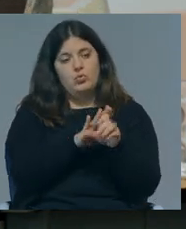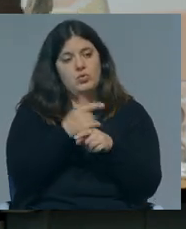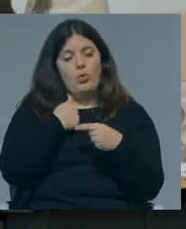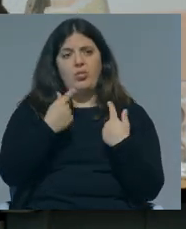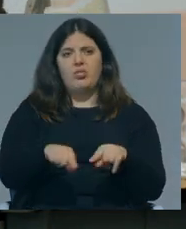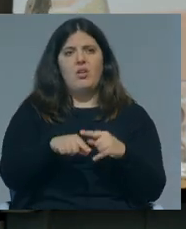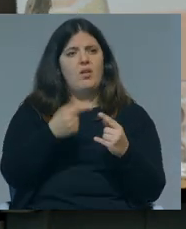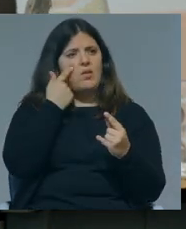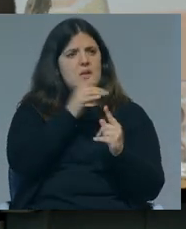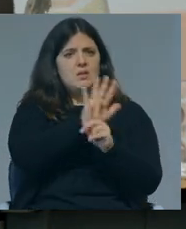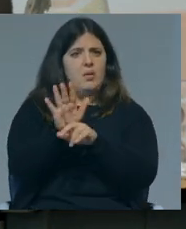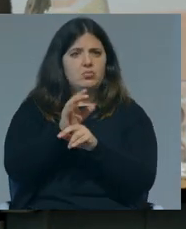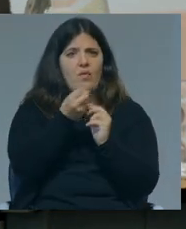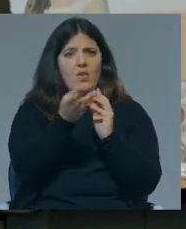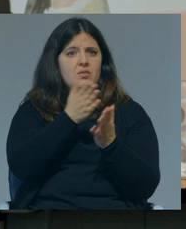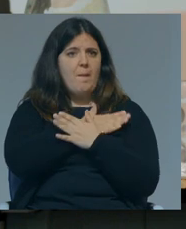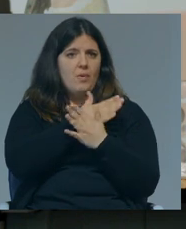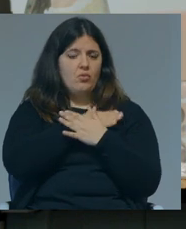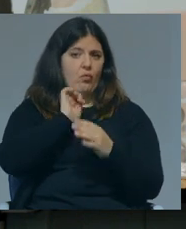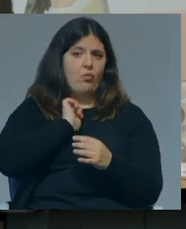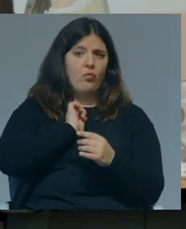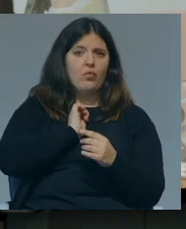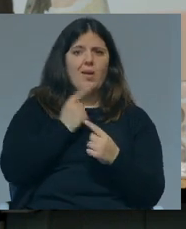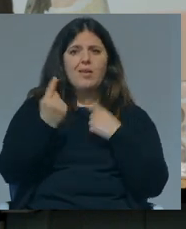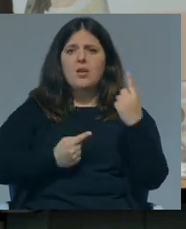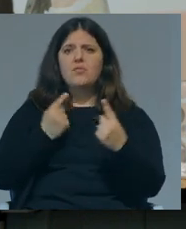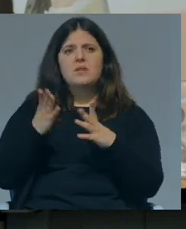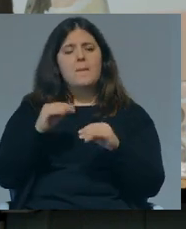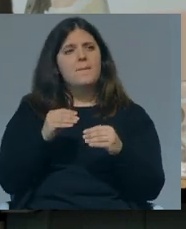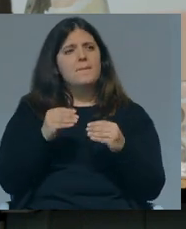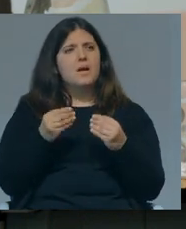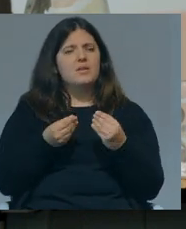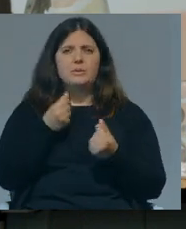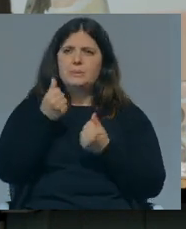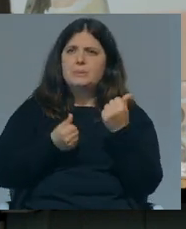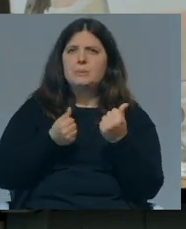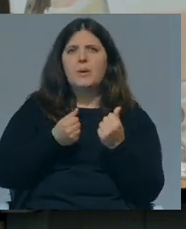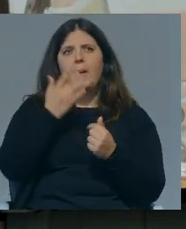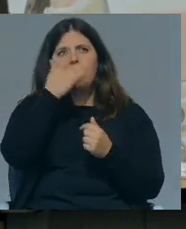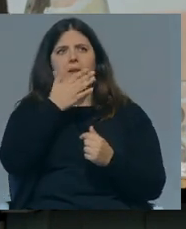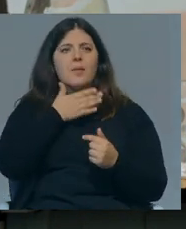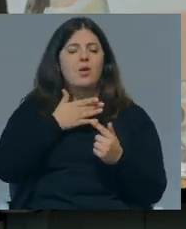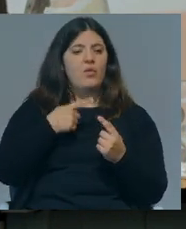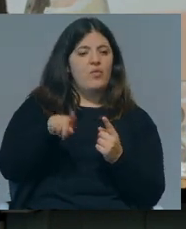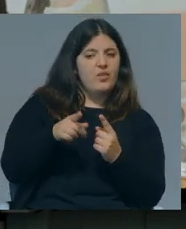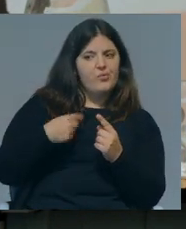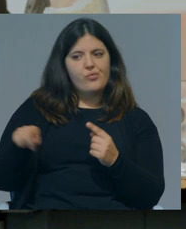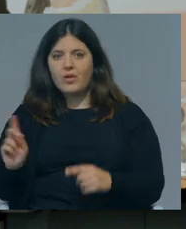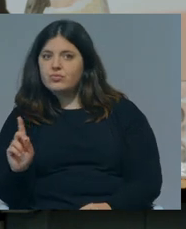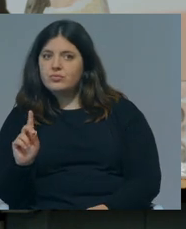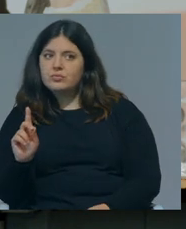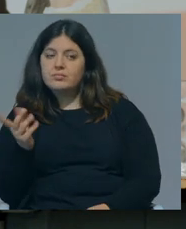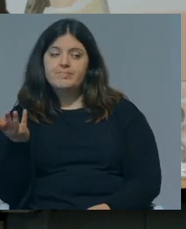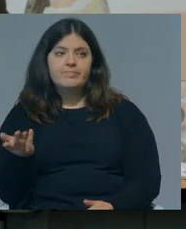tive vários exemplos de amigos que, e às vezes é um bocadinho mais pernicioso do que propriamente só o preto e o branco do vais ou não vais para a